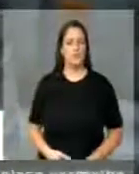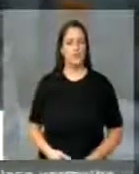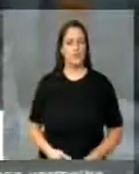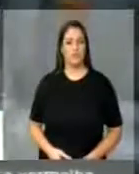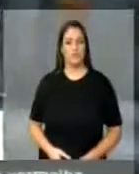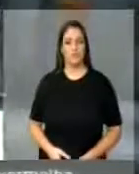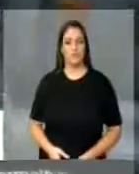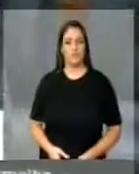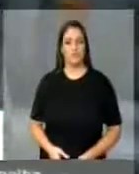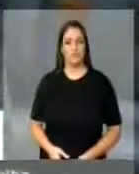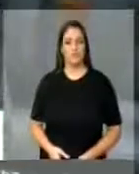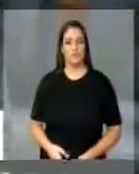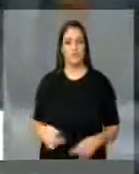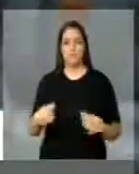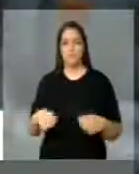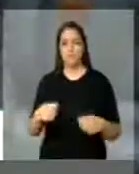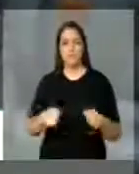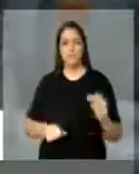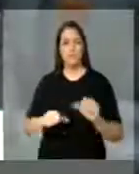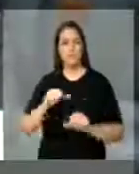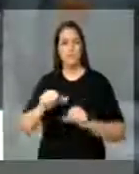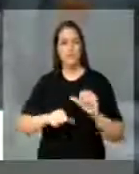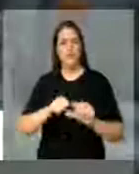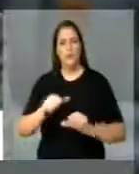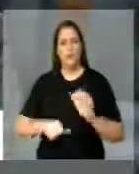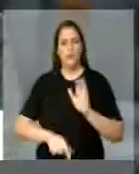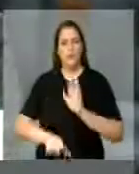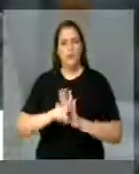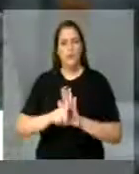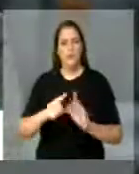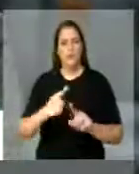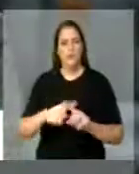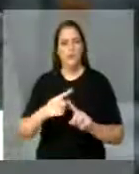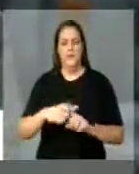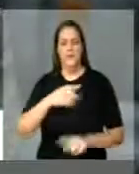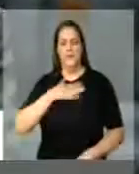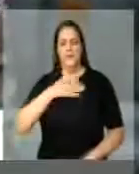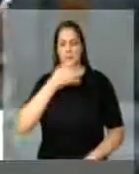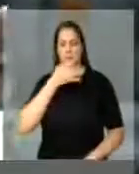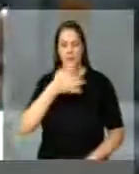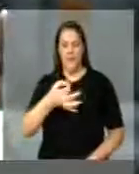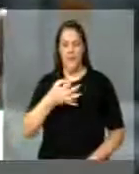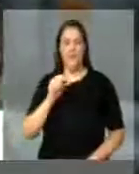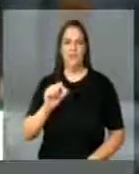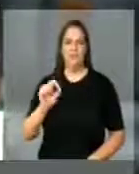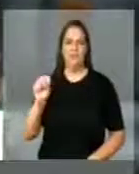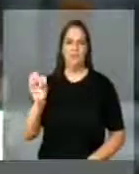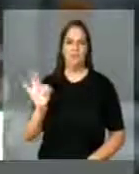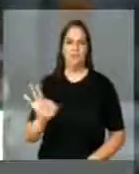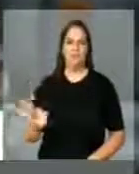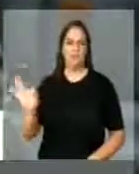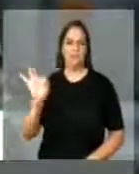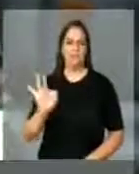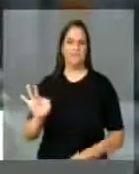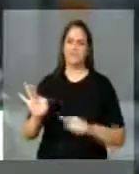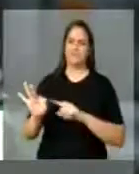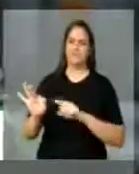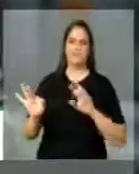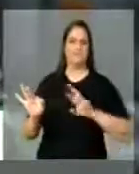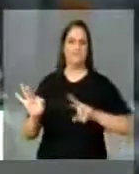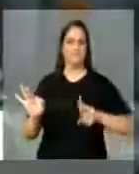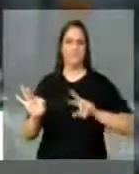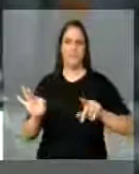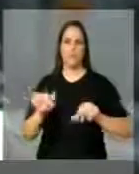ter que refazer essa legislação. Porque, no meu entender, o papel do Supremo Tribunal Federal não é de